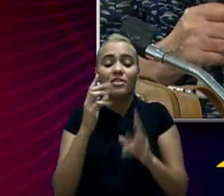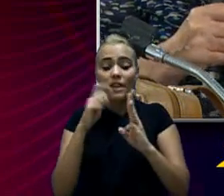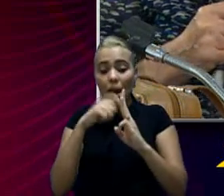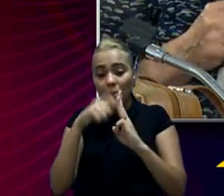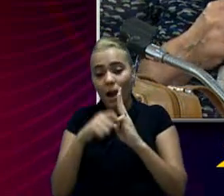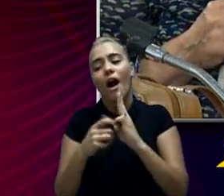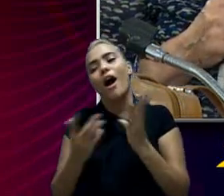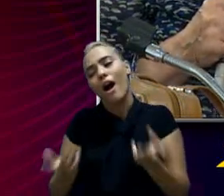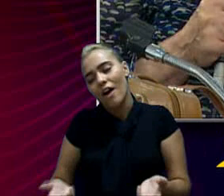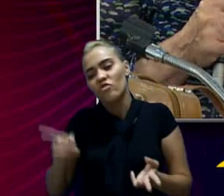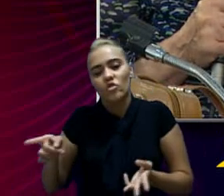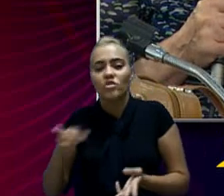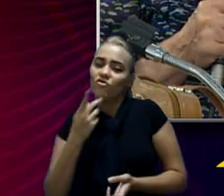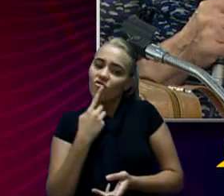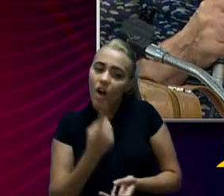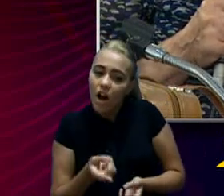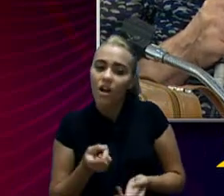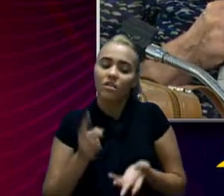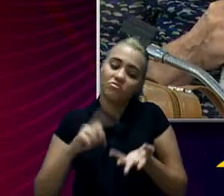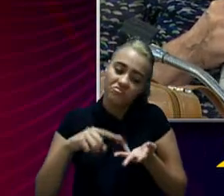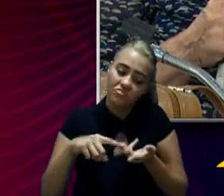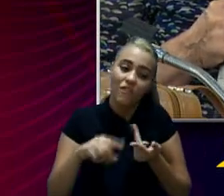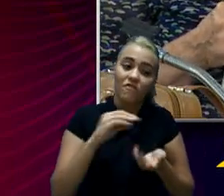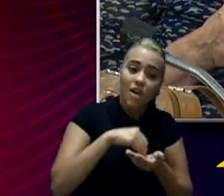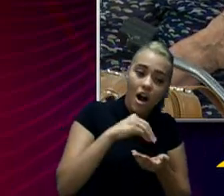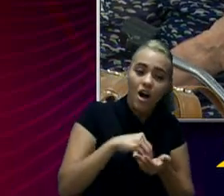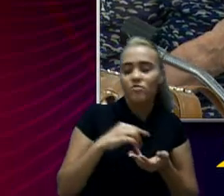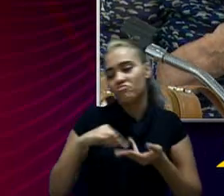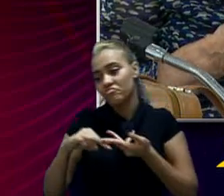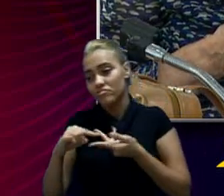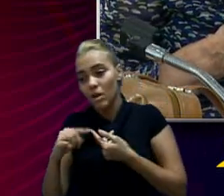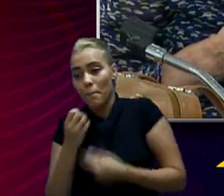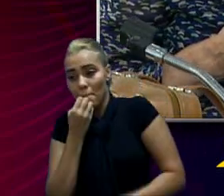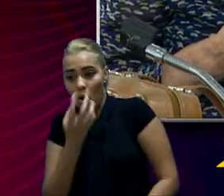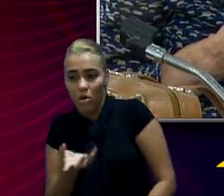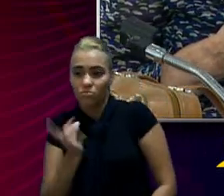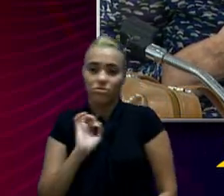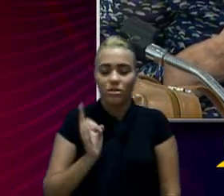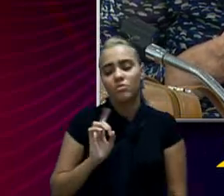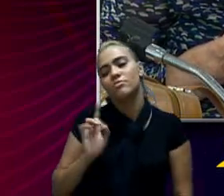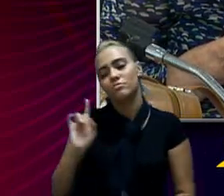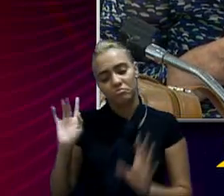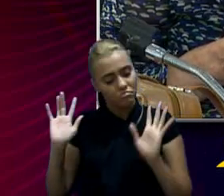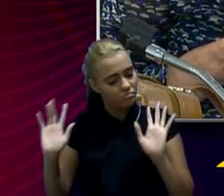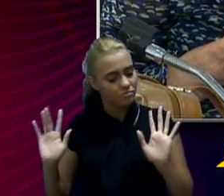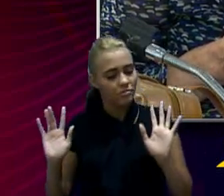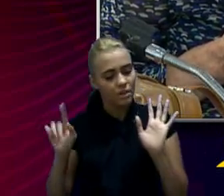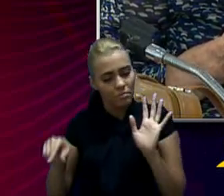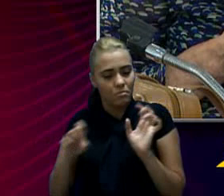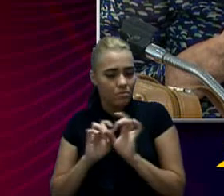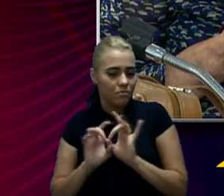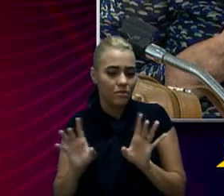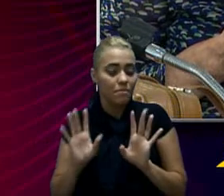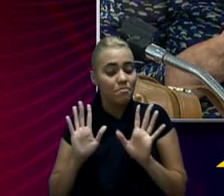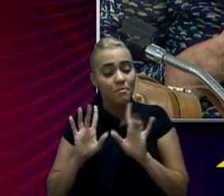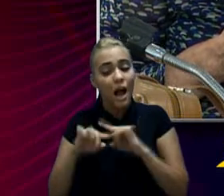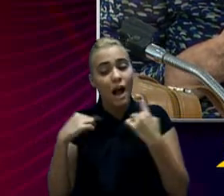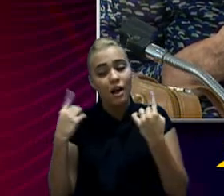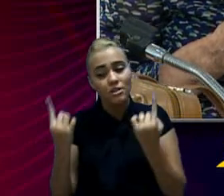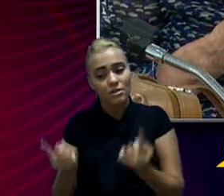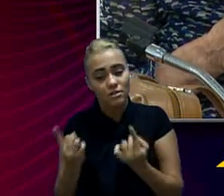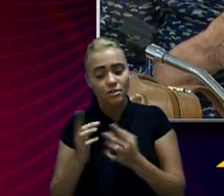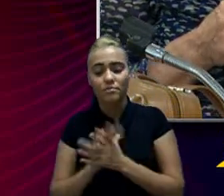a gente vai começar. Estamos monitorando essas receitas, nós fazemos o acompanhamento de todas, mas